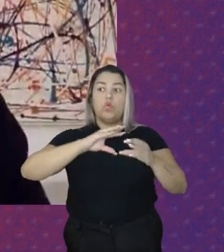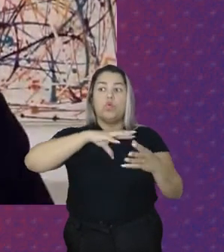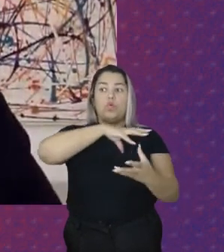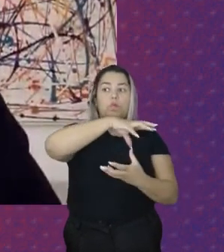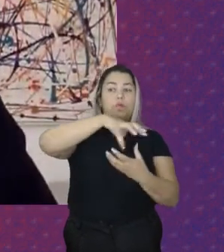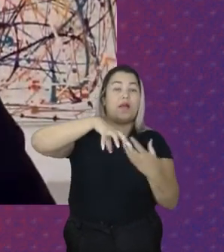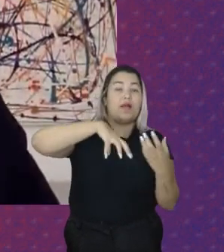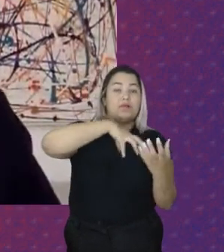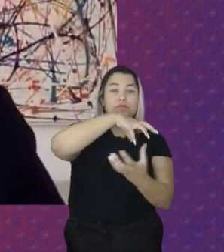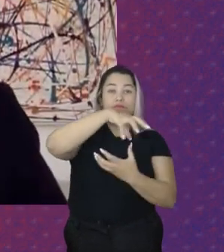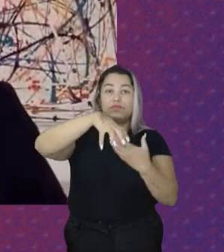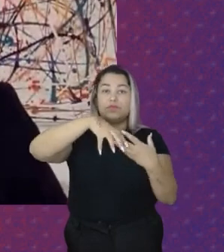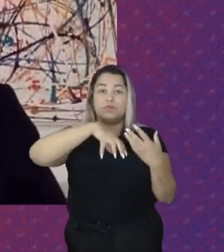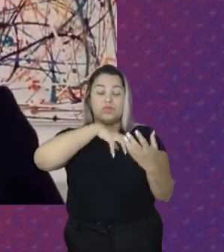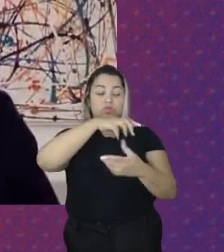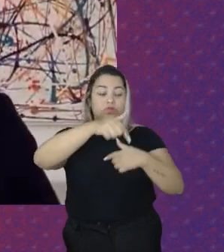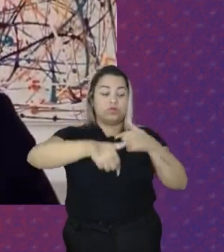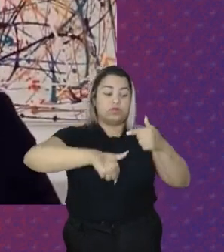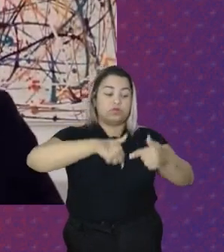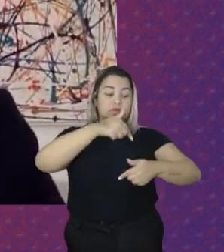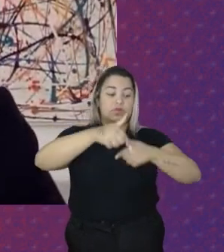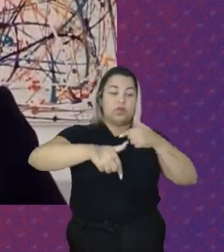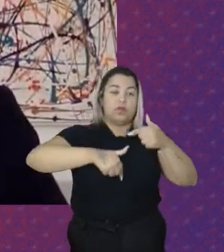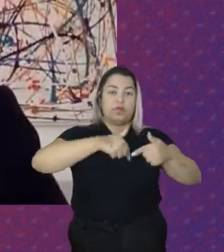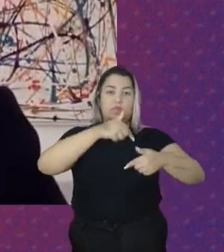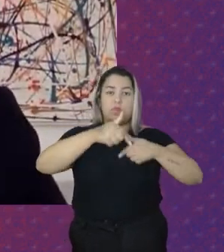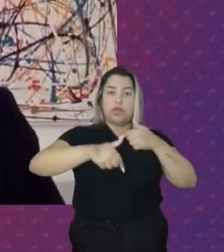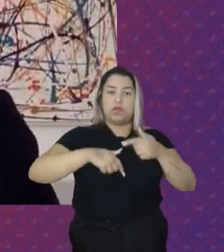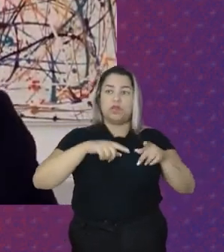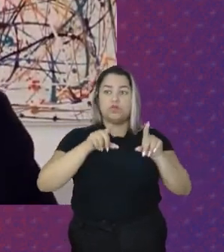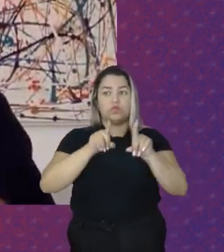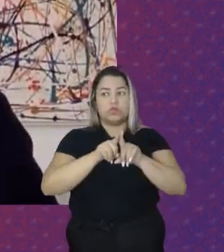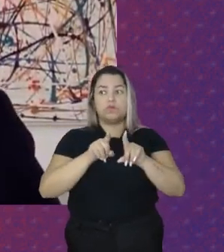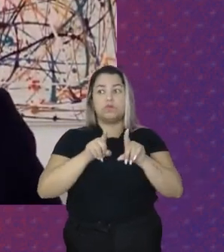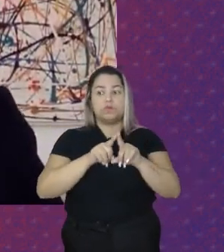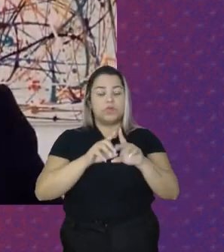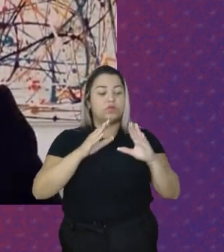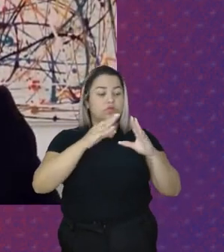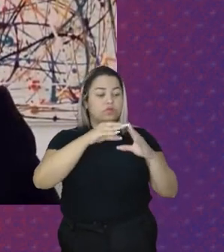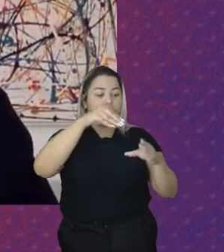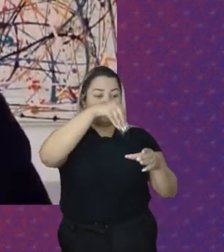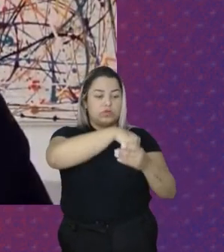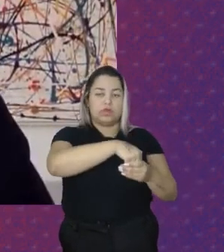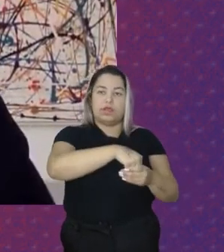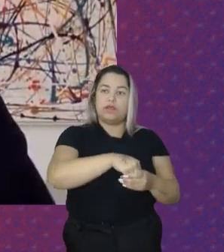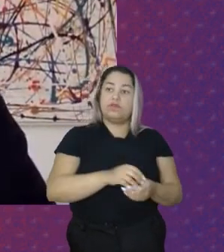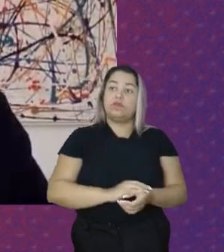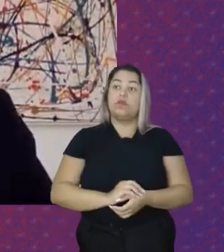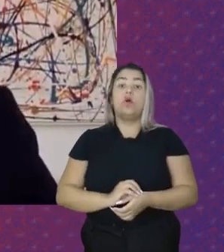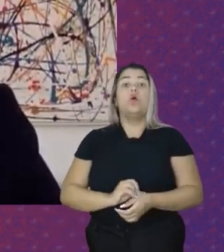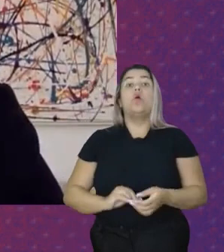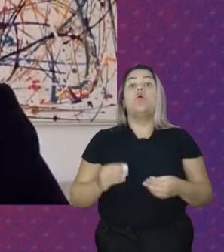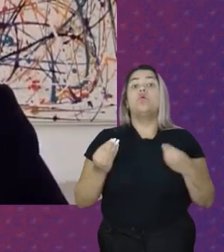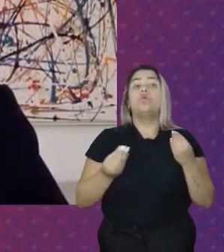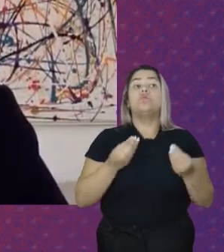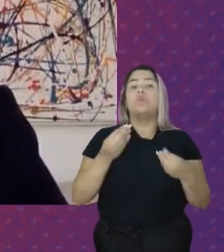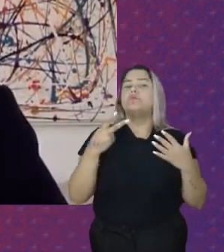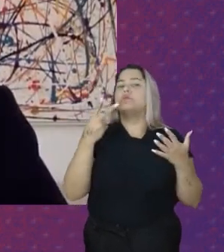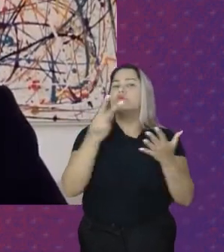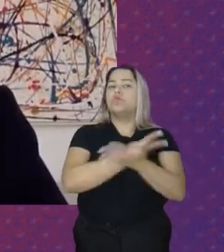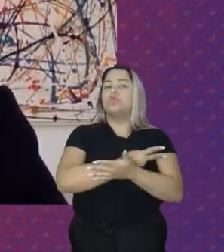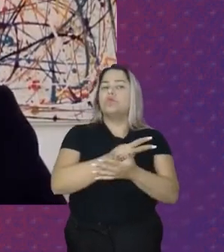Mundial De empregadas Domésticas E trabalhadoras Domésticas E donas de casa Como isso afetaria O